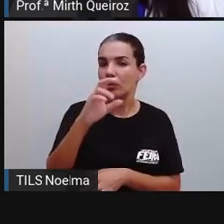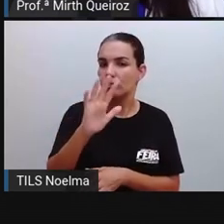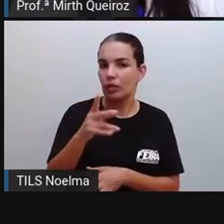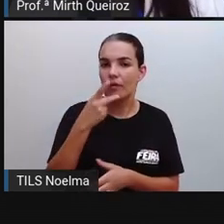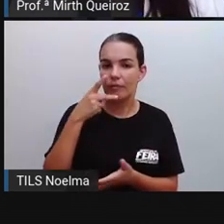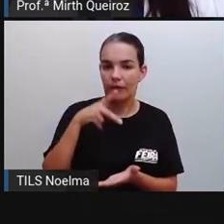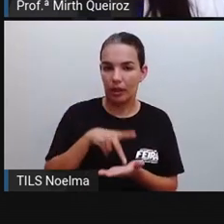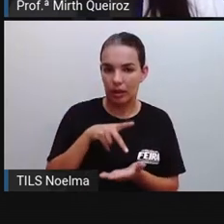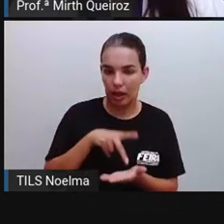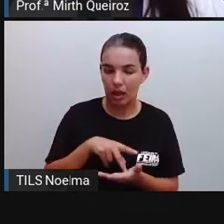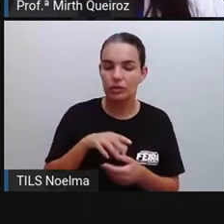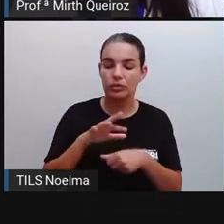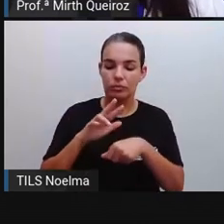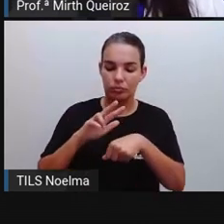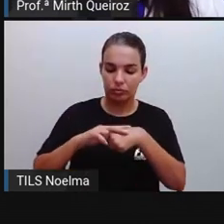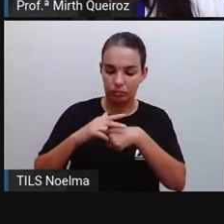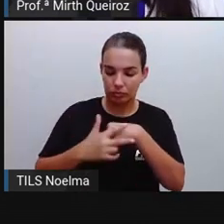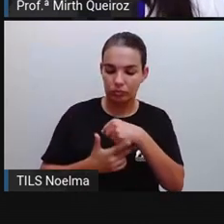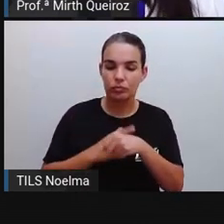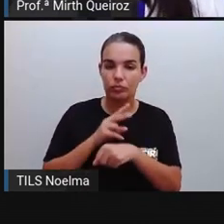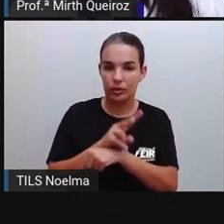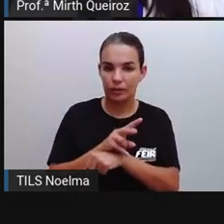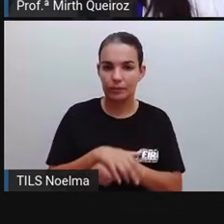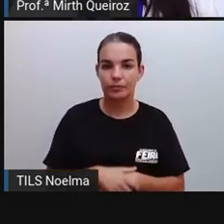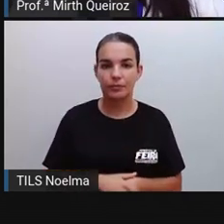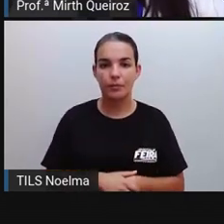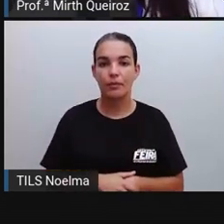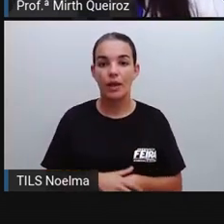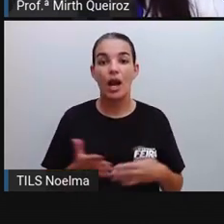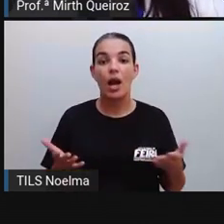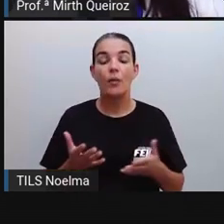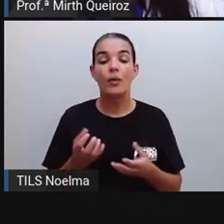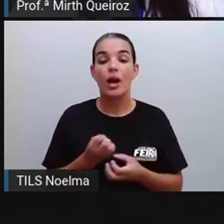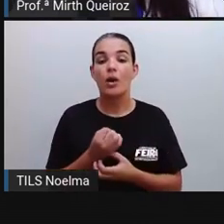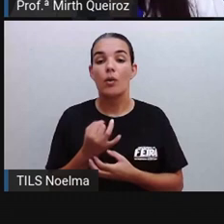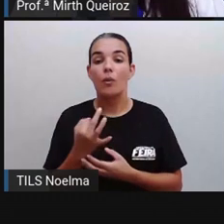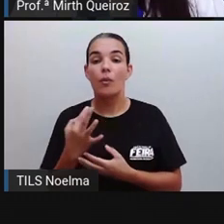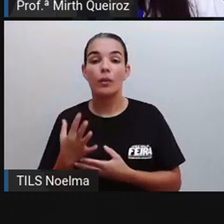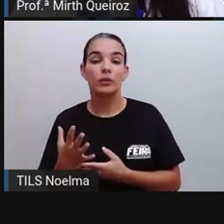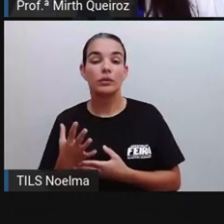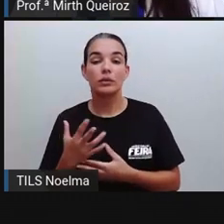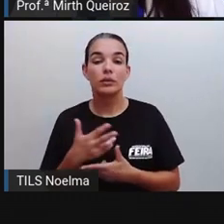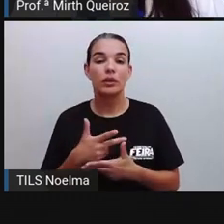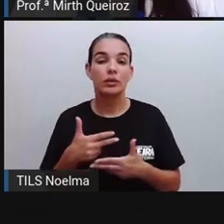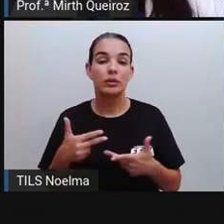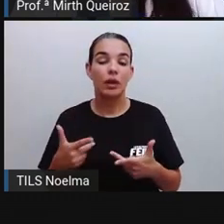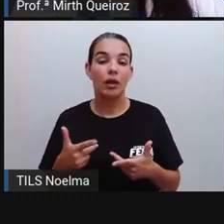Certo? Que eram realmente dengue. Quantos casos, neste caso, foram descartados?